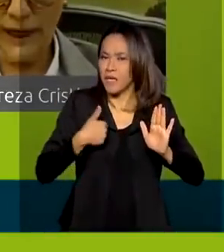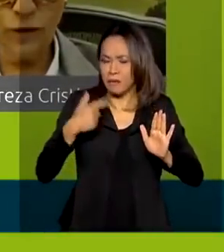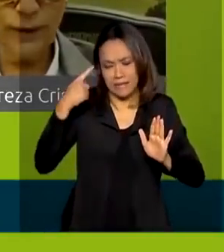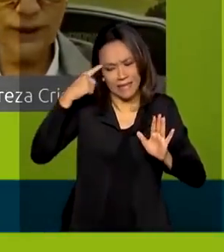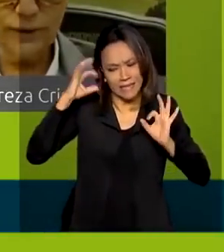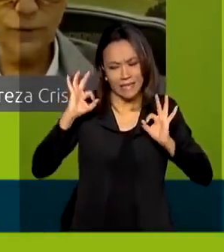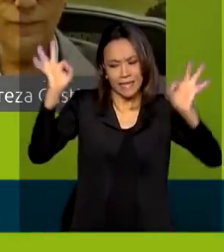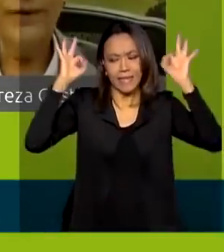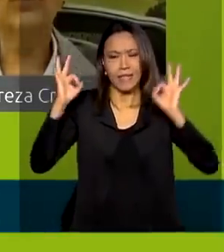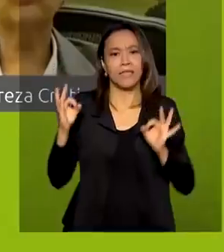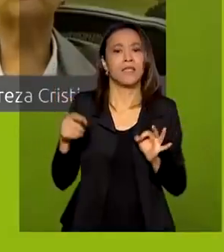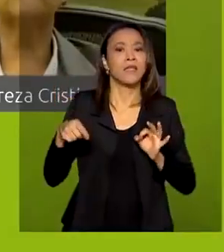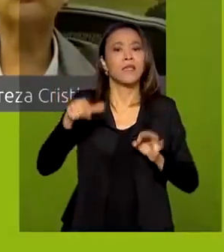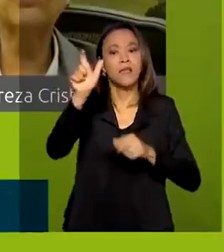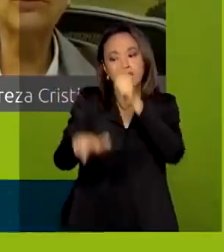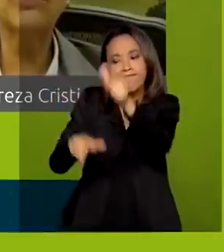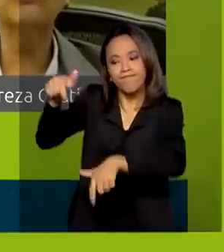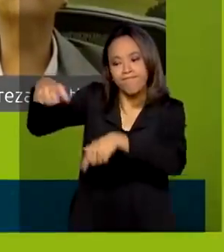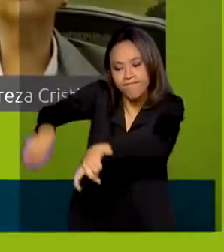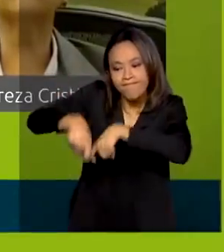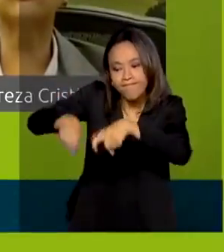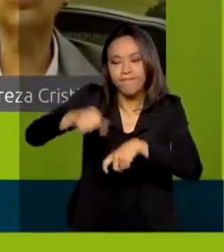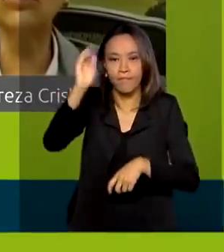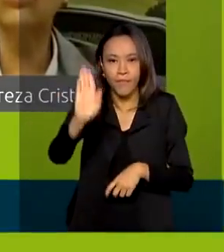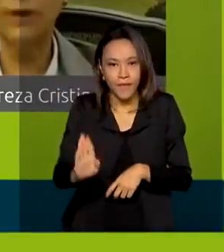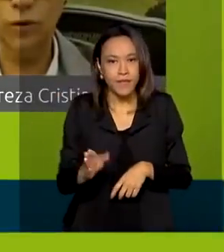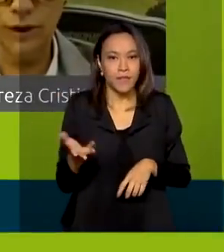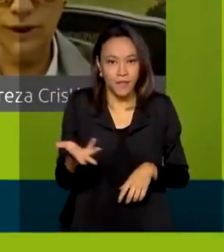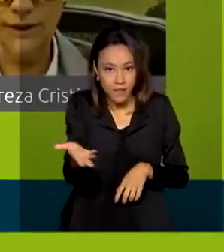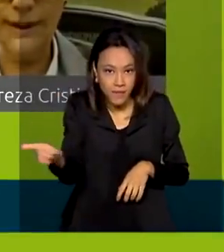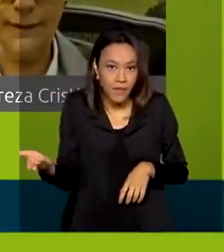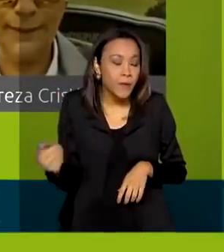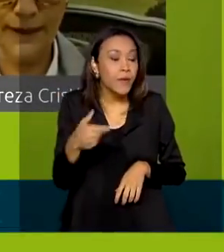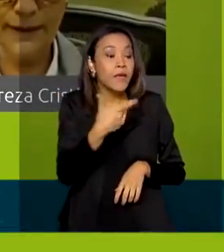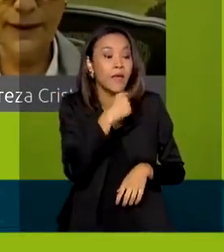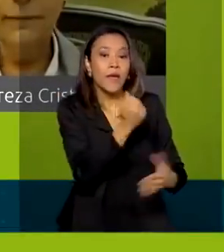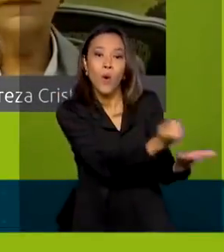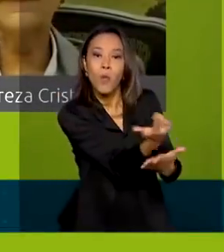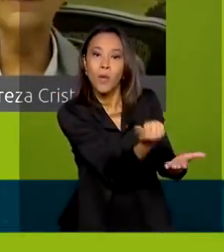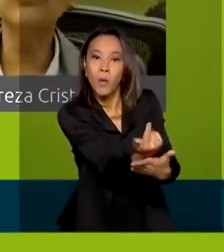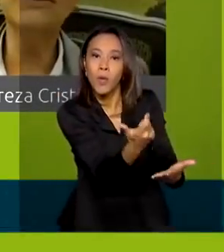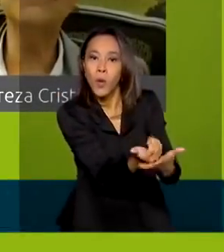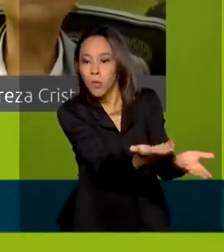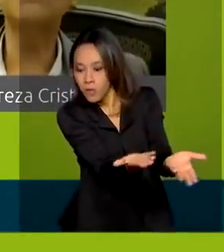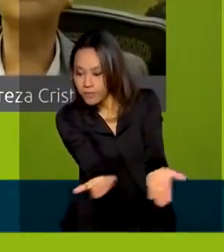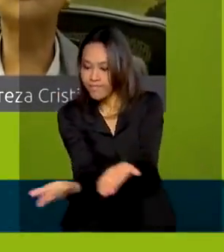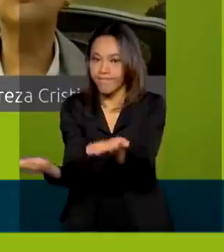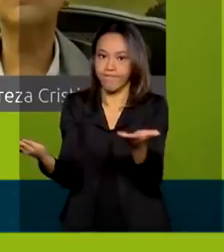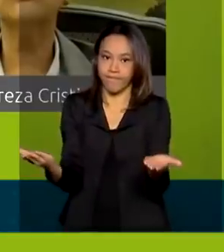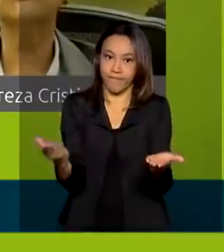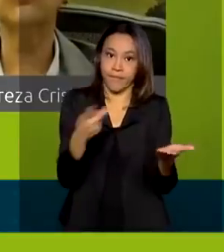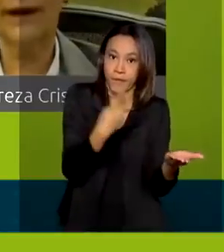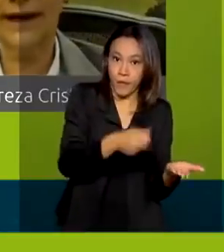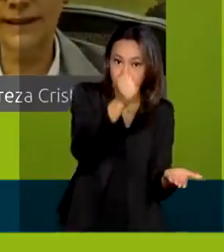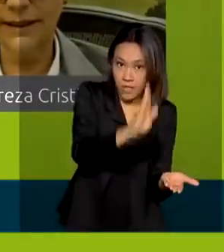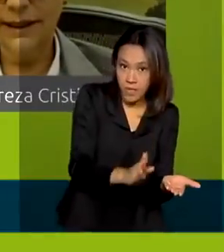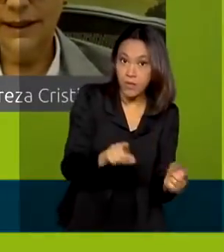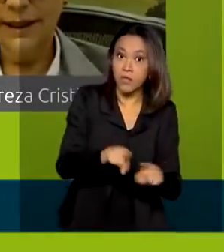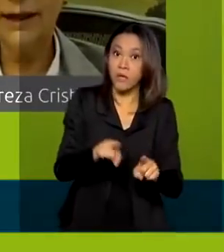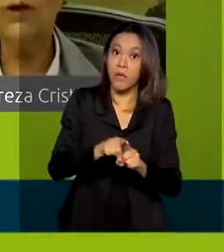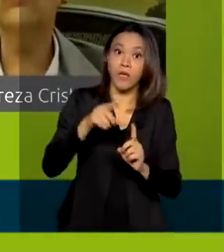produtores rurais do Brasil e os nossos consumidores também, tanto brasileiros quanto